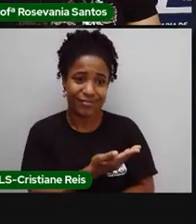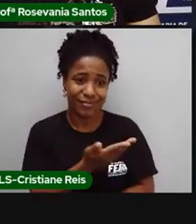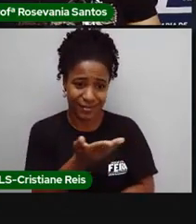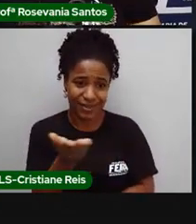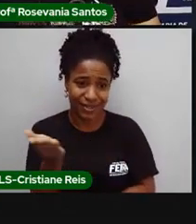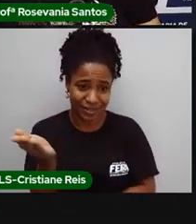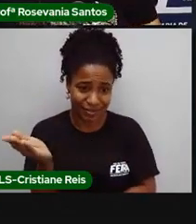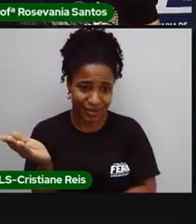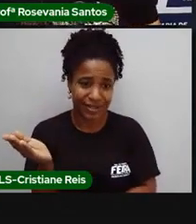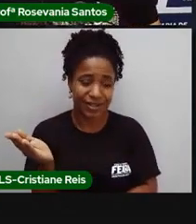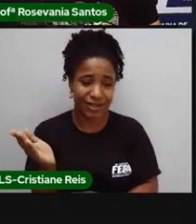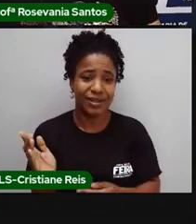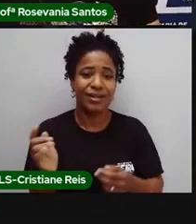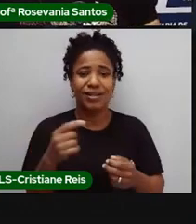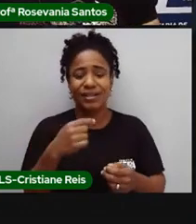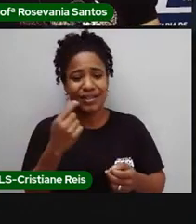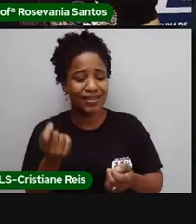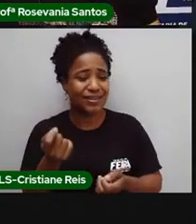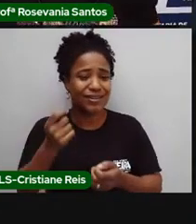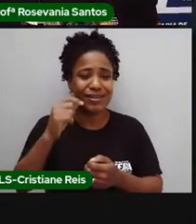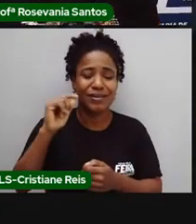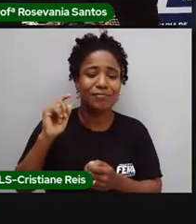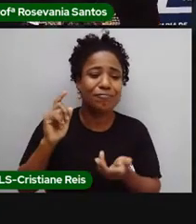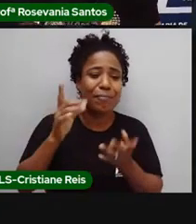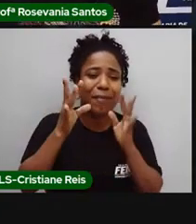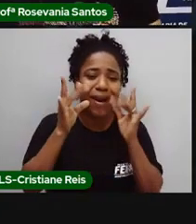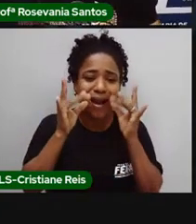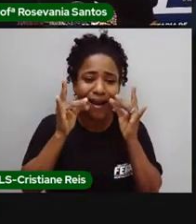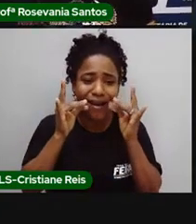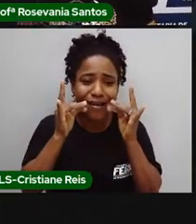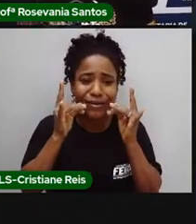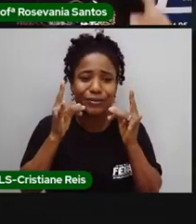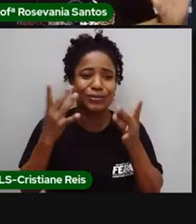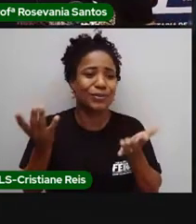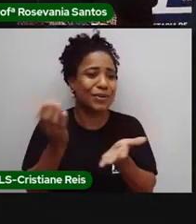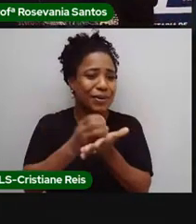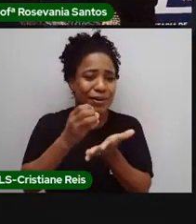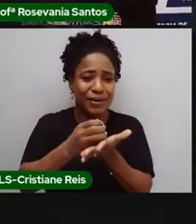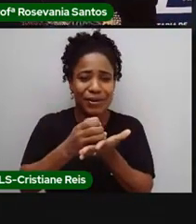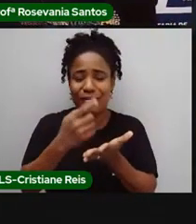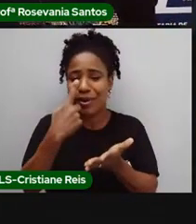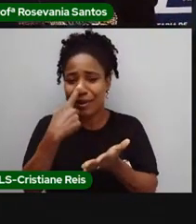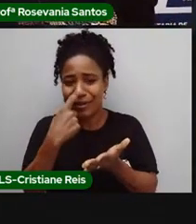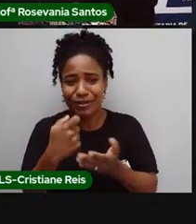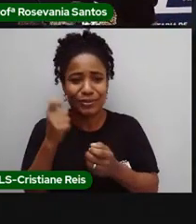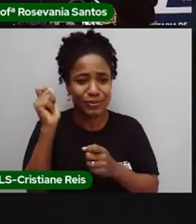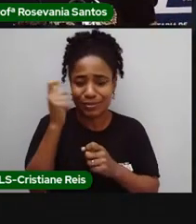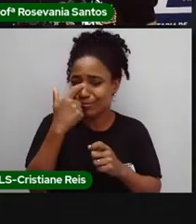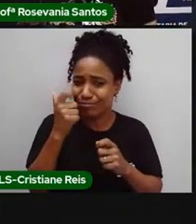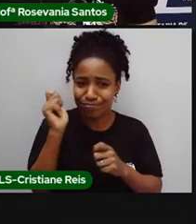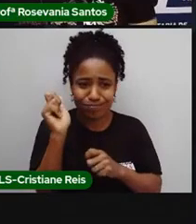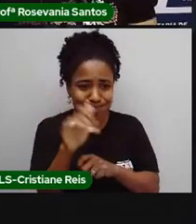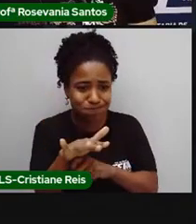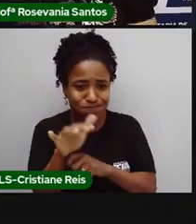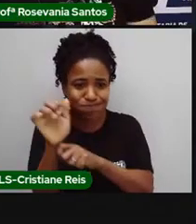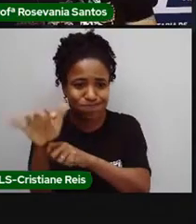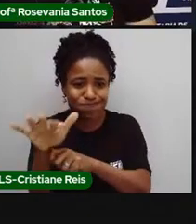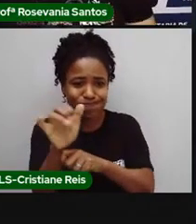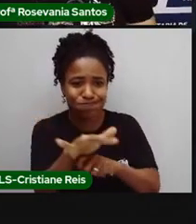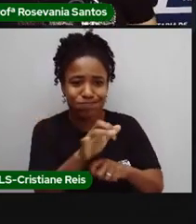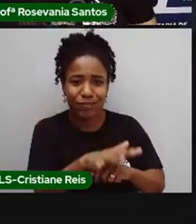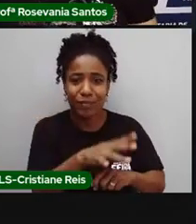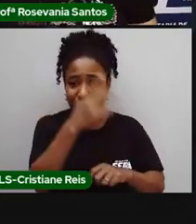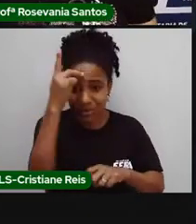quantidade de garrafa pet, a quantidade de lixo. E tem um trabalho aí, né, das pessoas, os